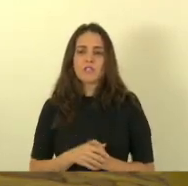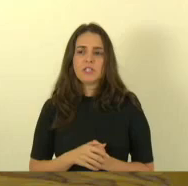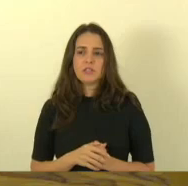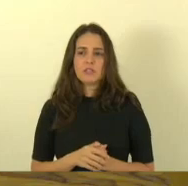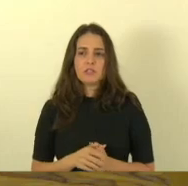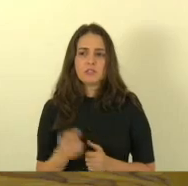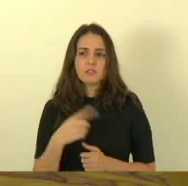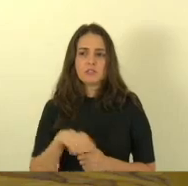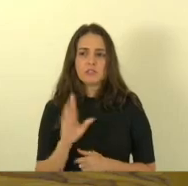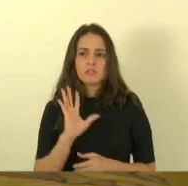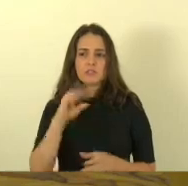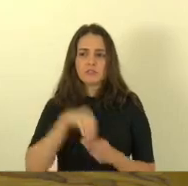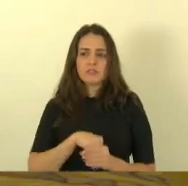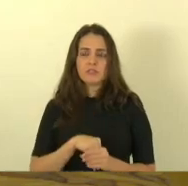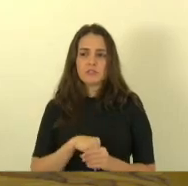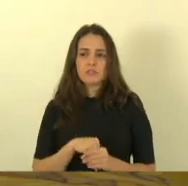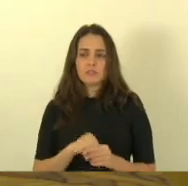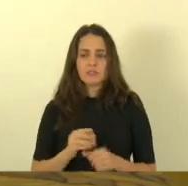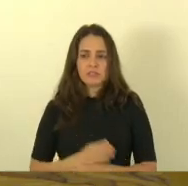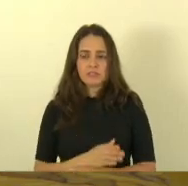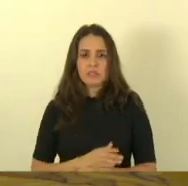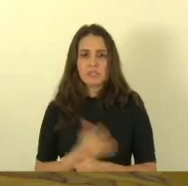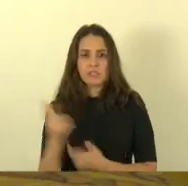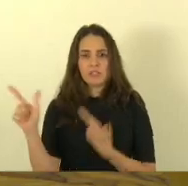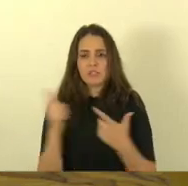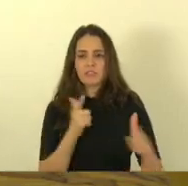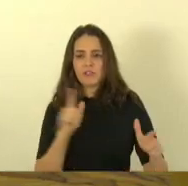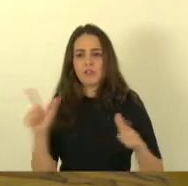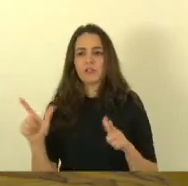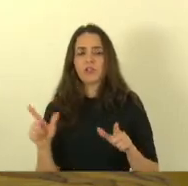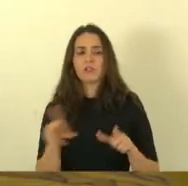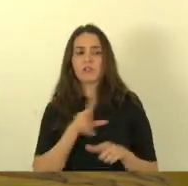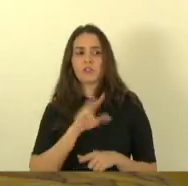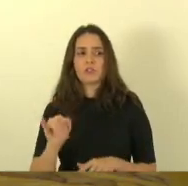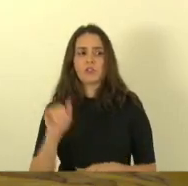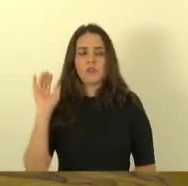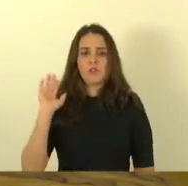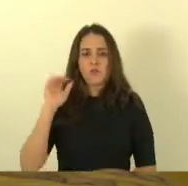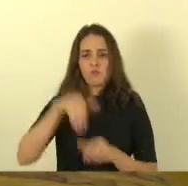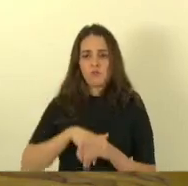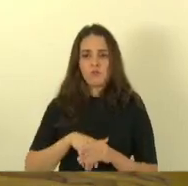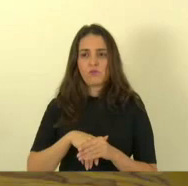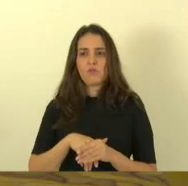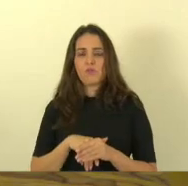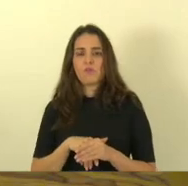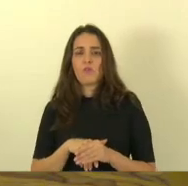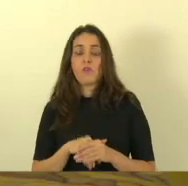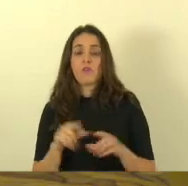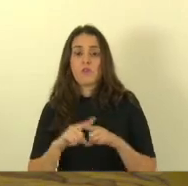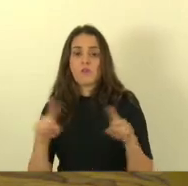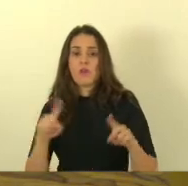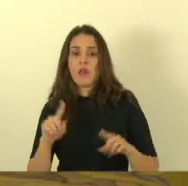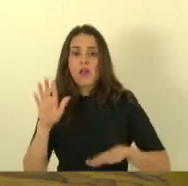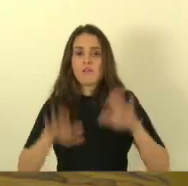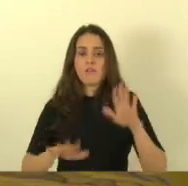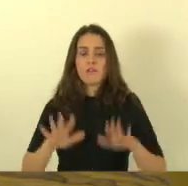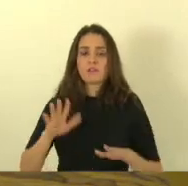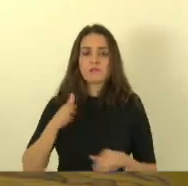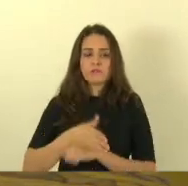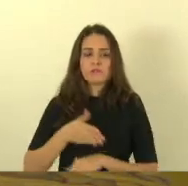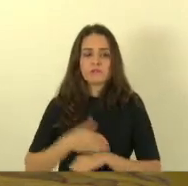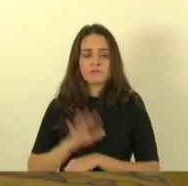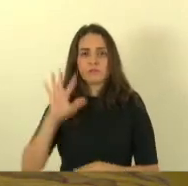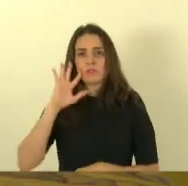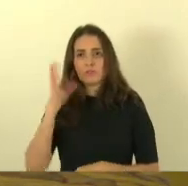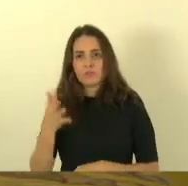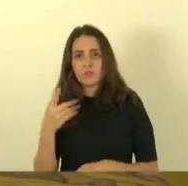também no município de Serra e trabalham em outros batalhões que volta e meia estão participando de eventos porque